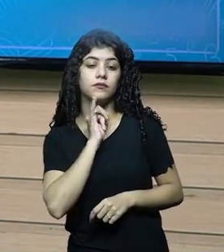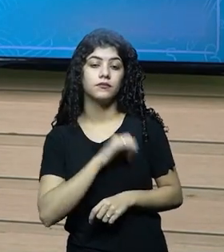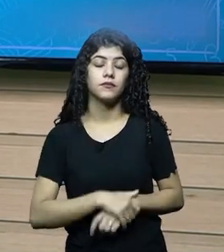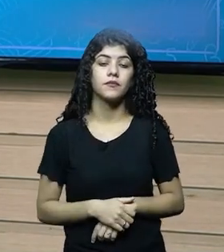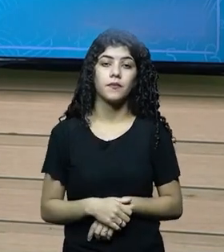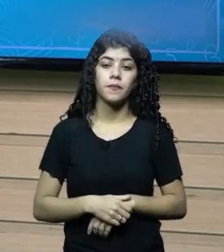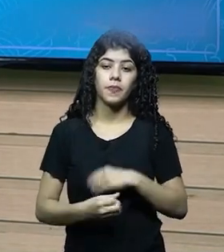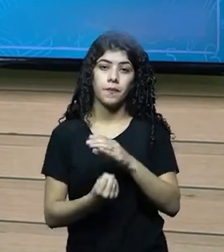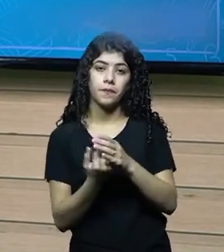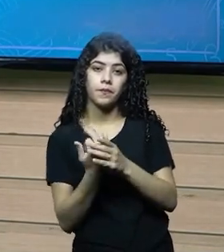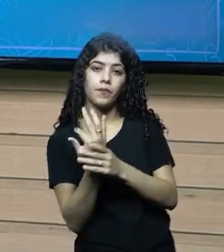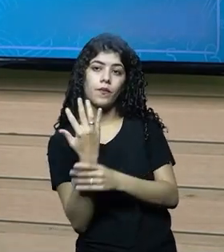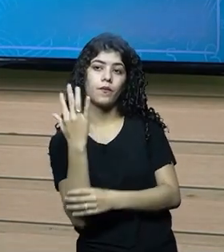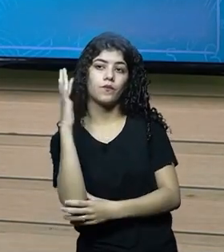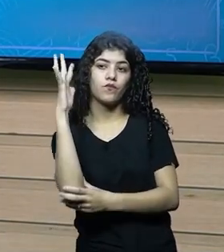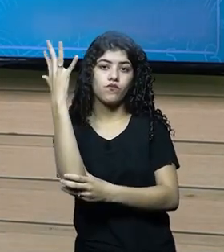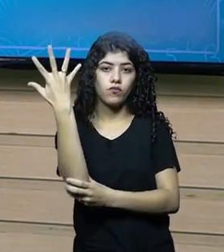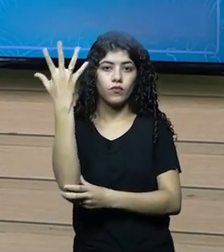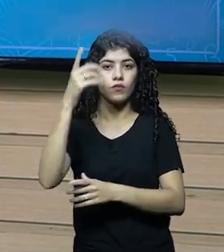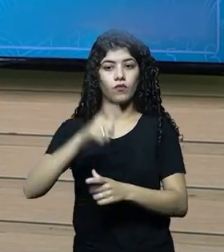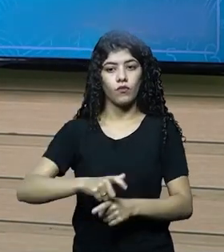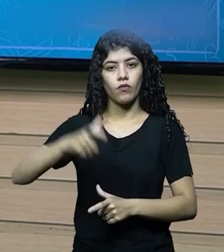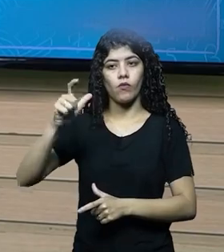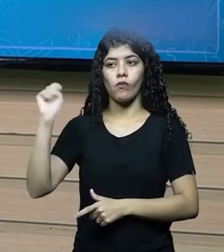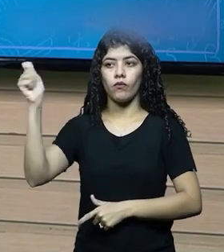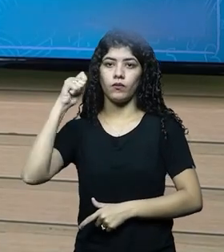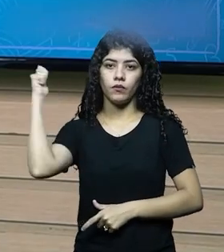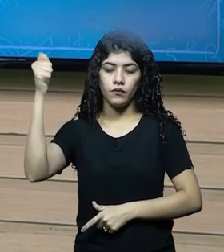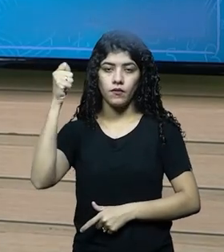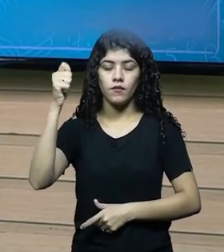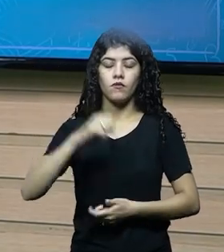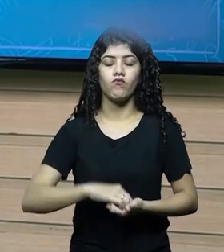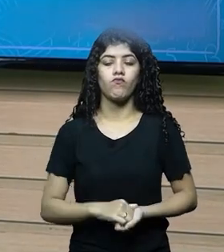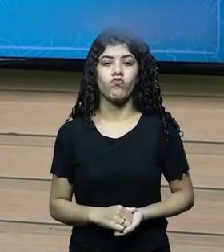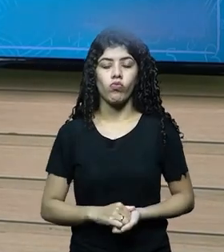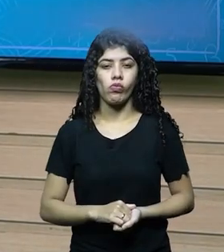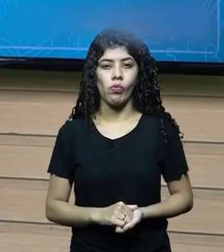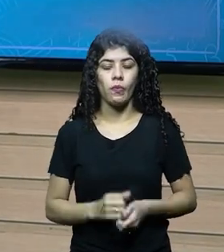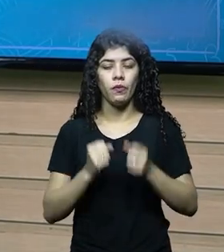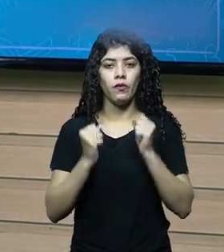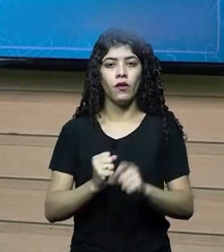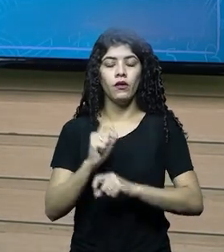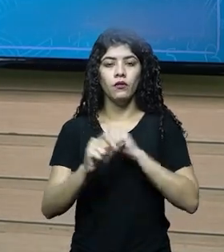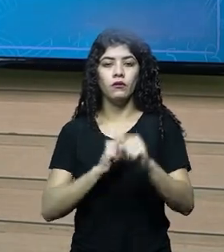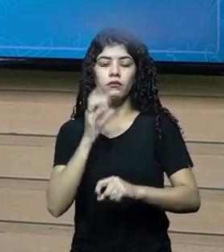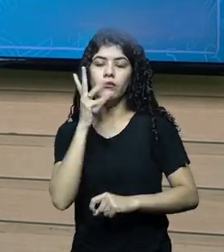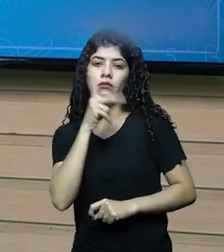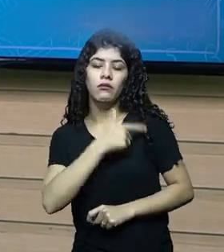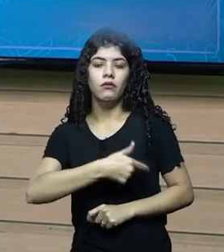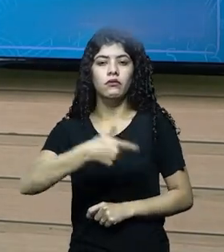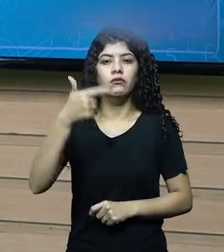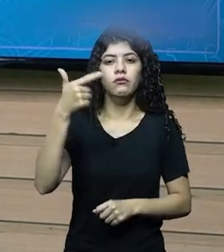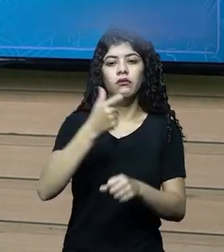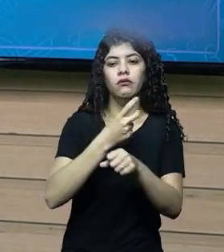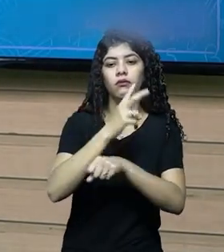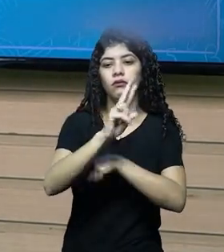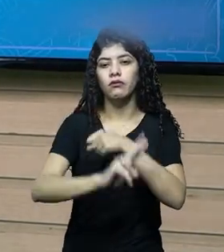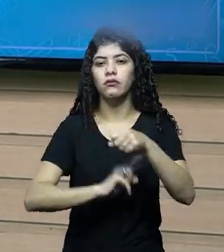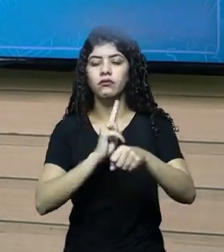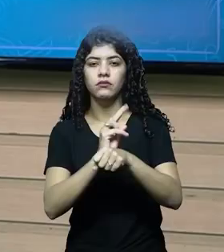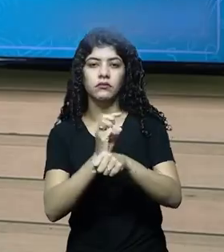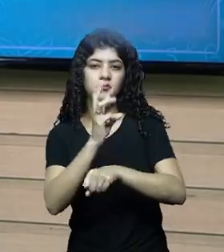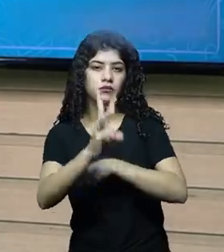uma planta, para ela se tornar adulta, uma árvore, para ela se tornar adulta, ela pode levar dois anos, três anos.